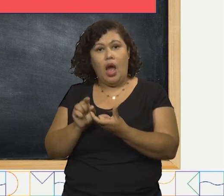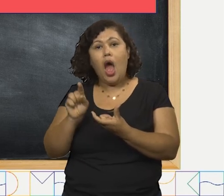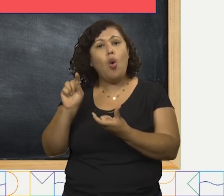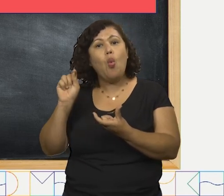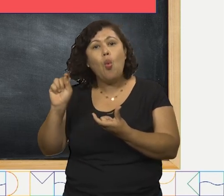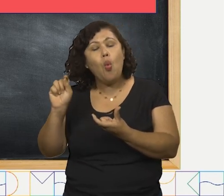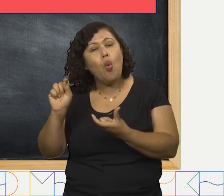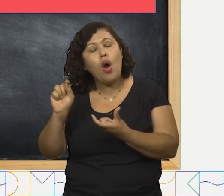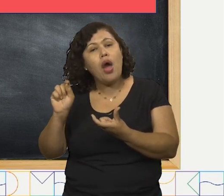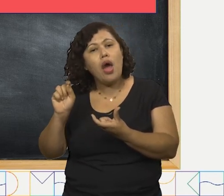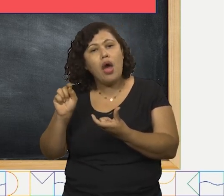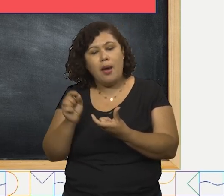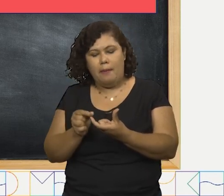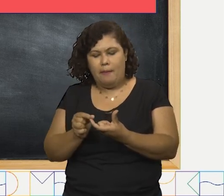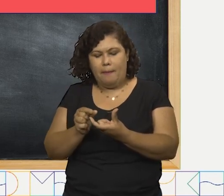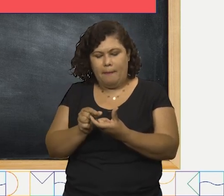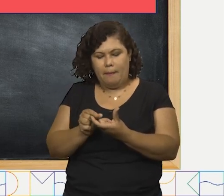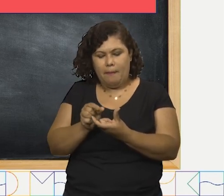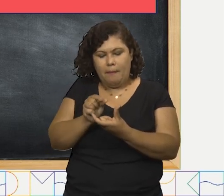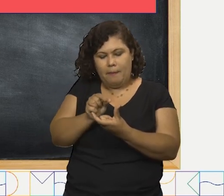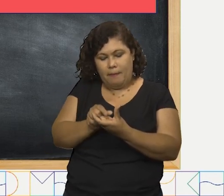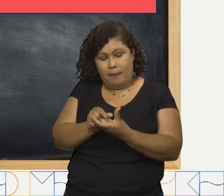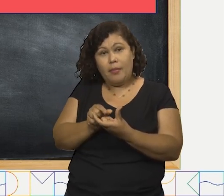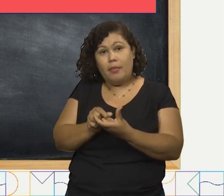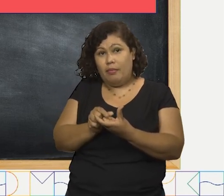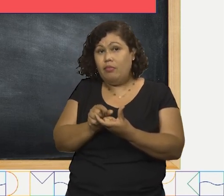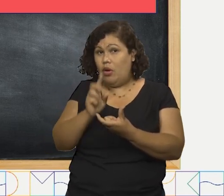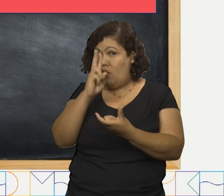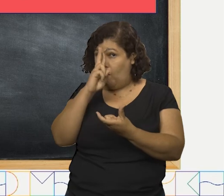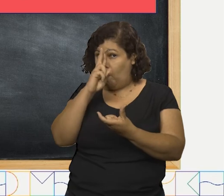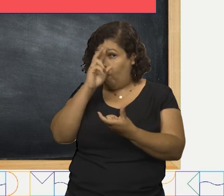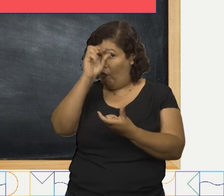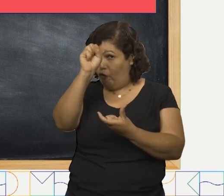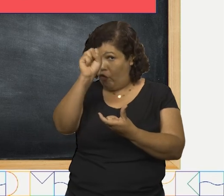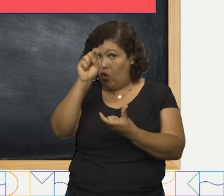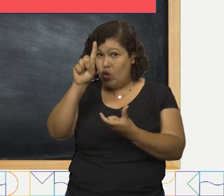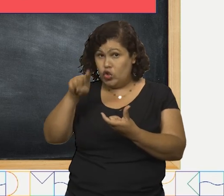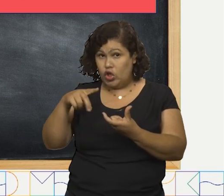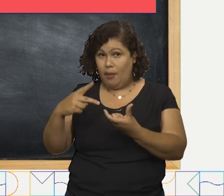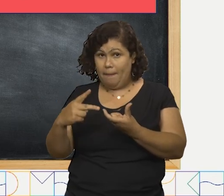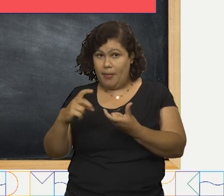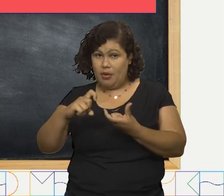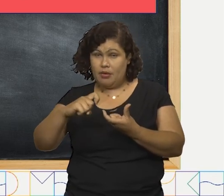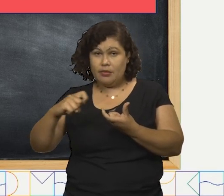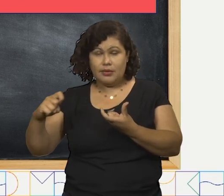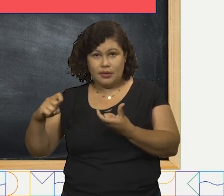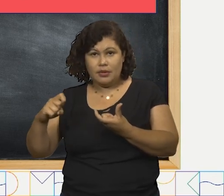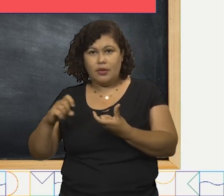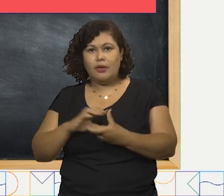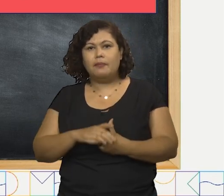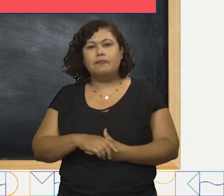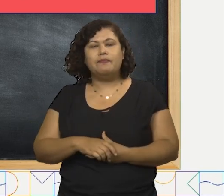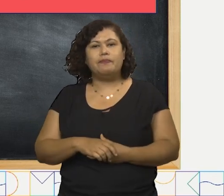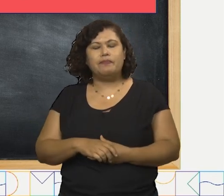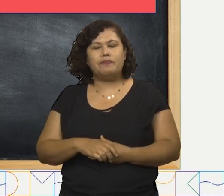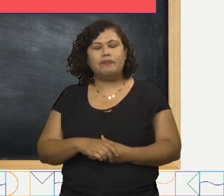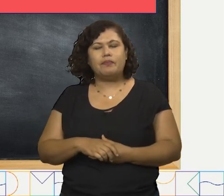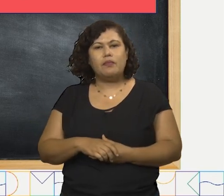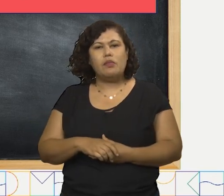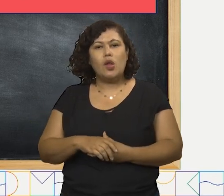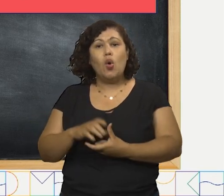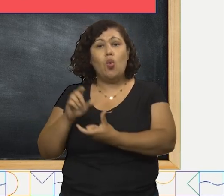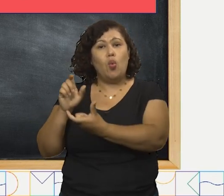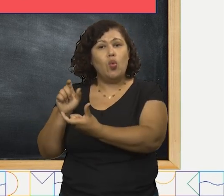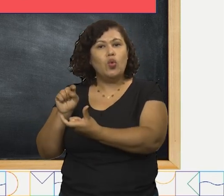paroxítona, pois a sílaba tônica é a penúltima sílaba. E o nosso último